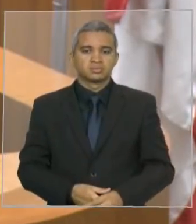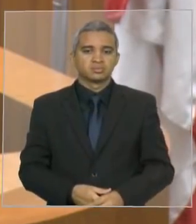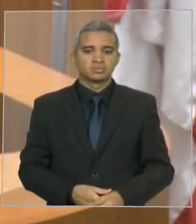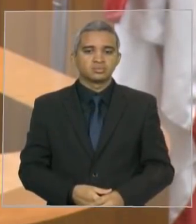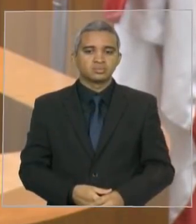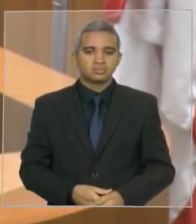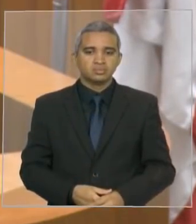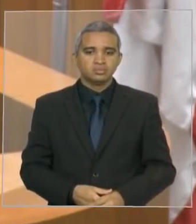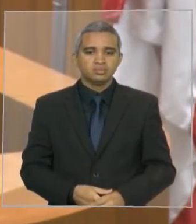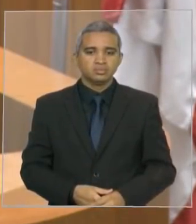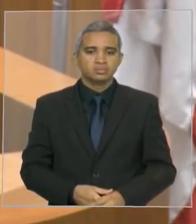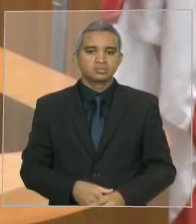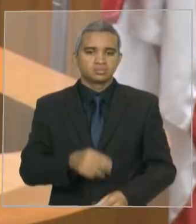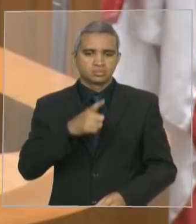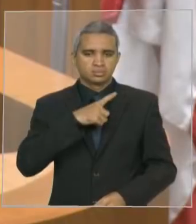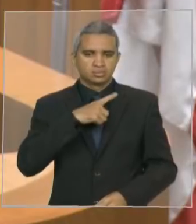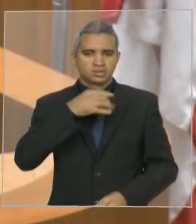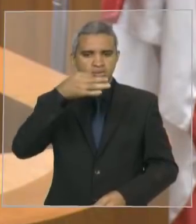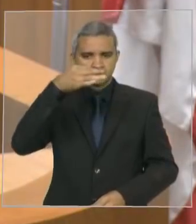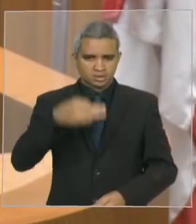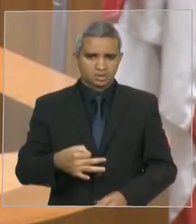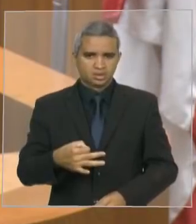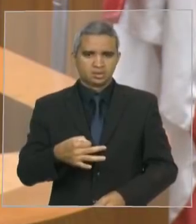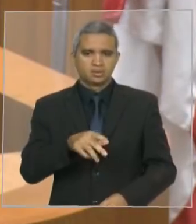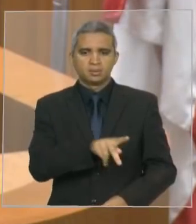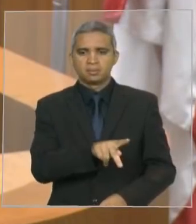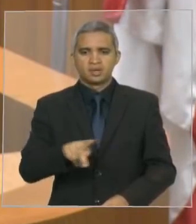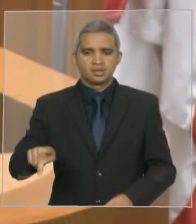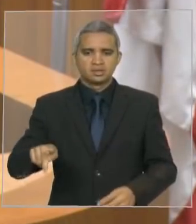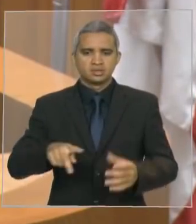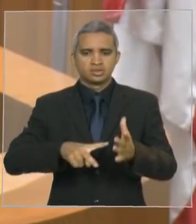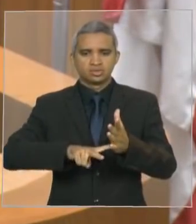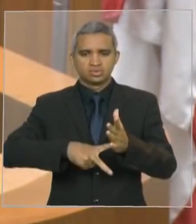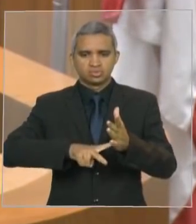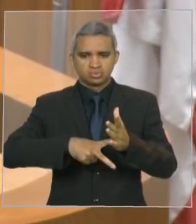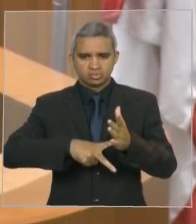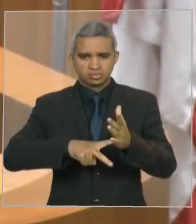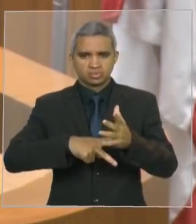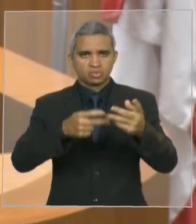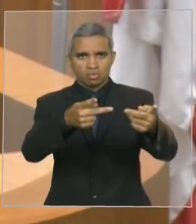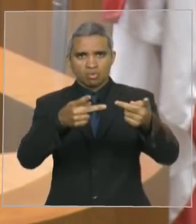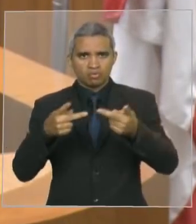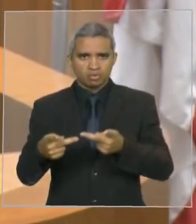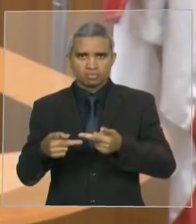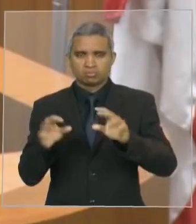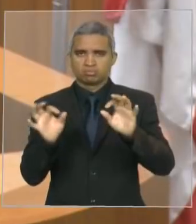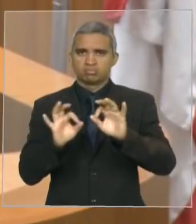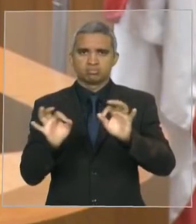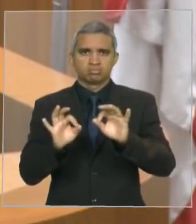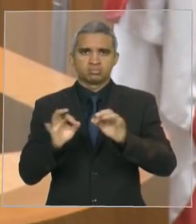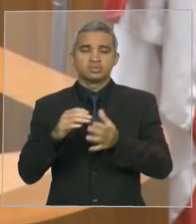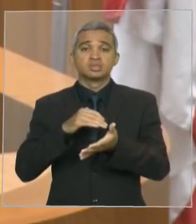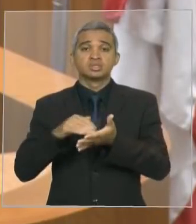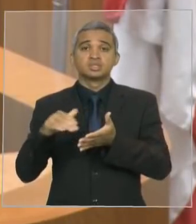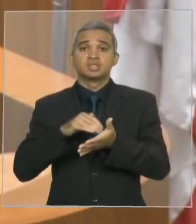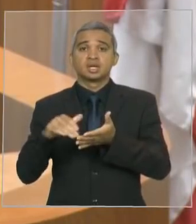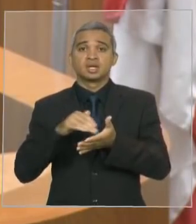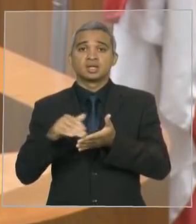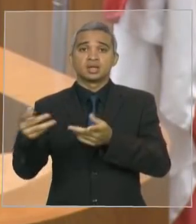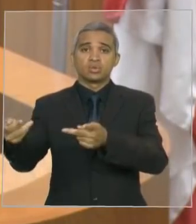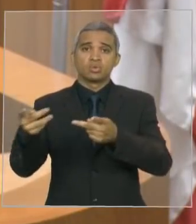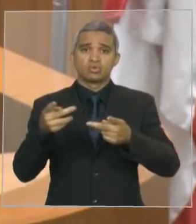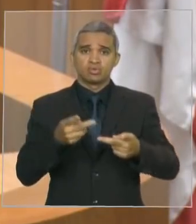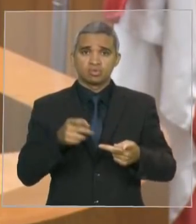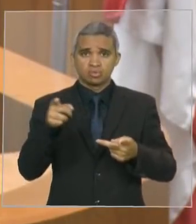Tenho certeza que o presidente do sindicato não recebeu o convite do gabinete do governador, recebeu do secretário, da Secretaria de